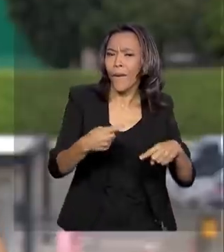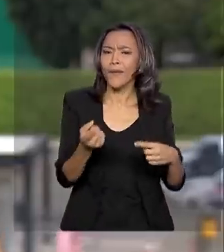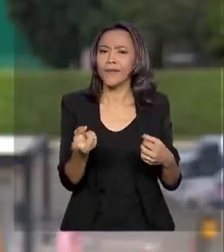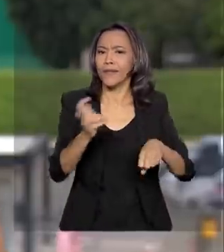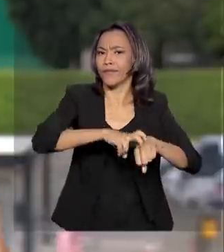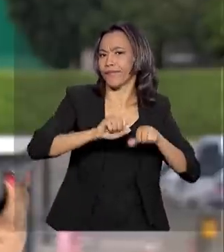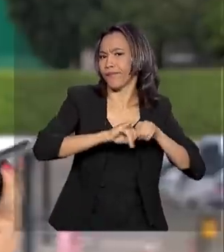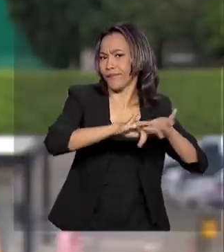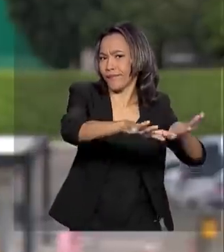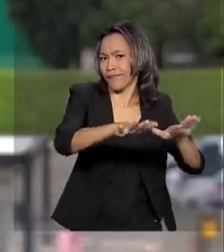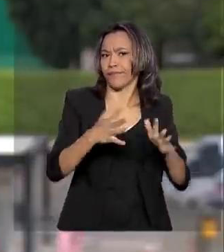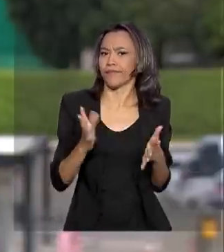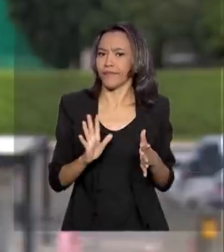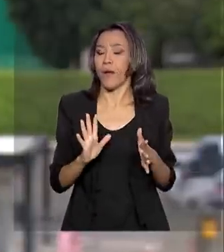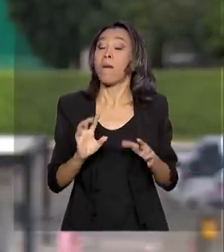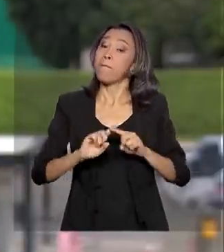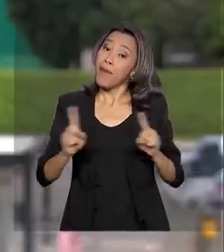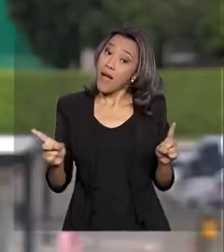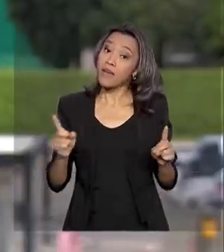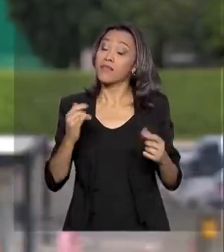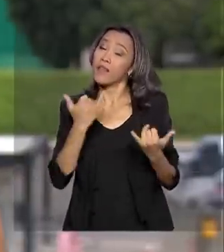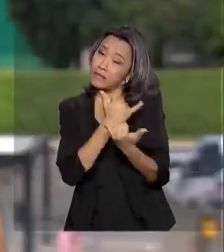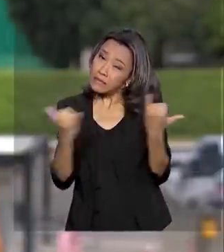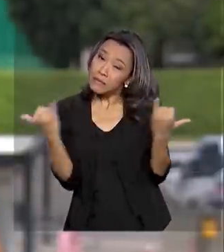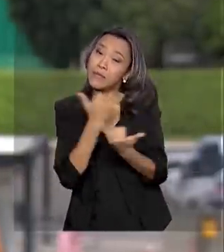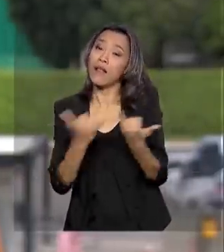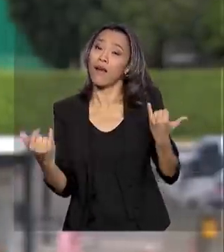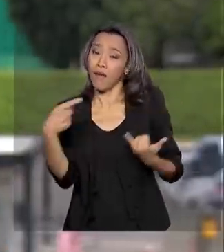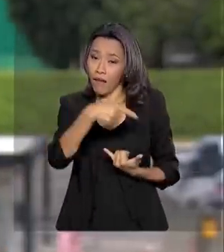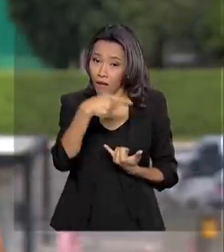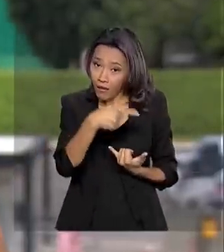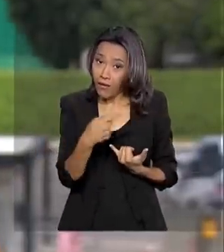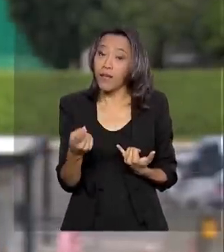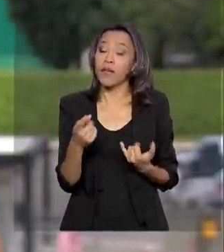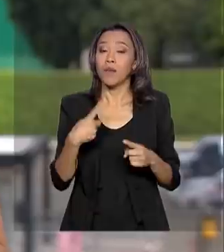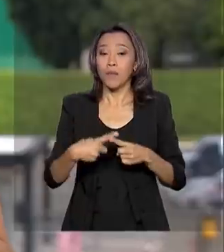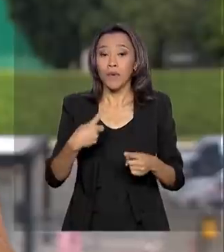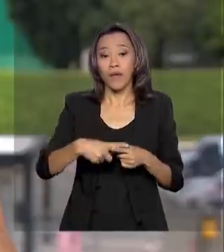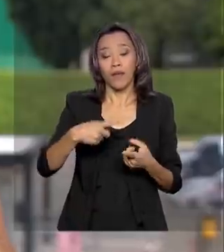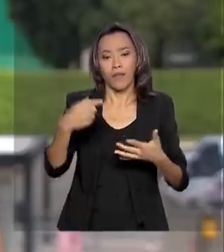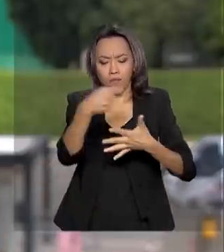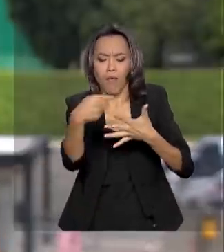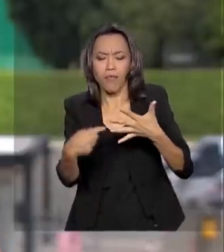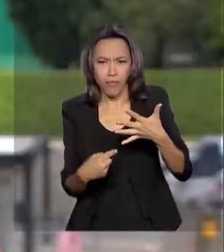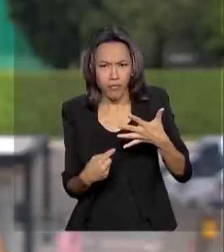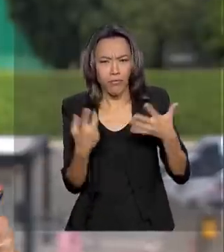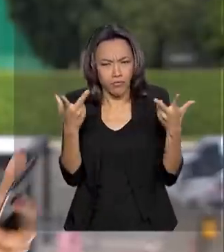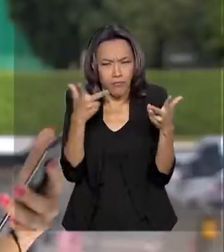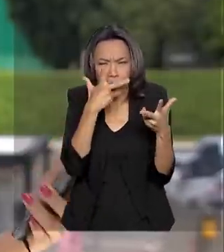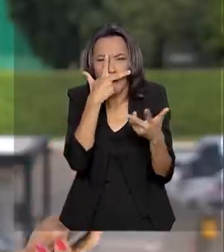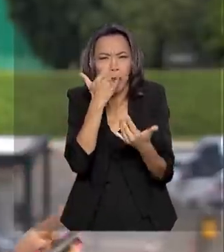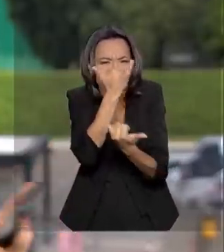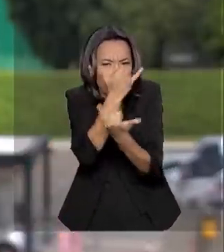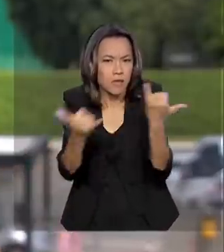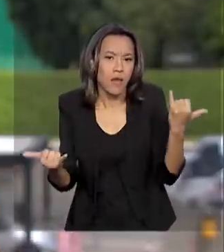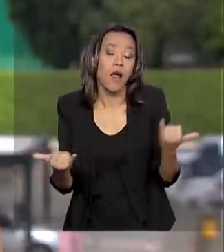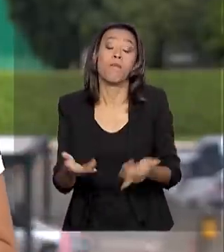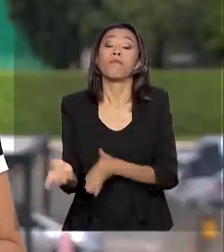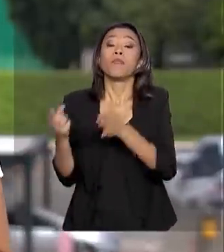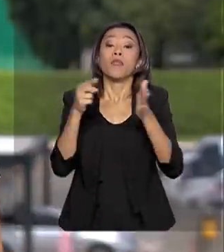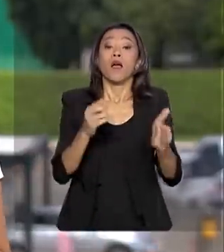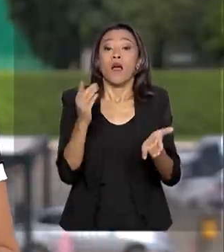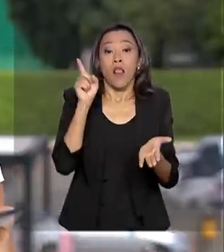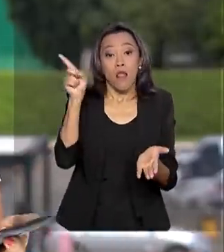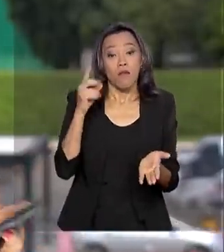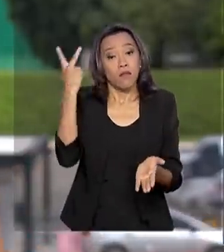já que os sintomas se confundem muito com o de uma gripe comum. O Ministério da Saúde fez o anúncio dessa antecipação da campanha ontem lá em São Paulo,